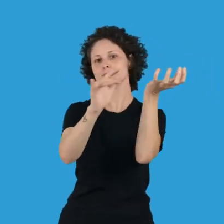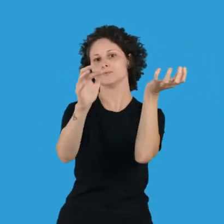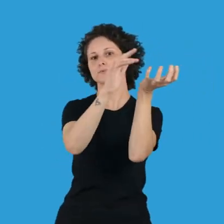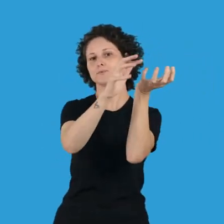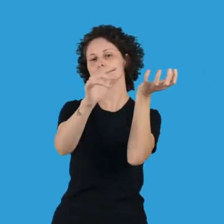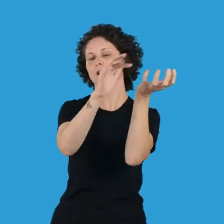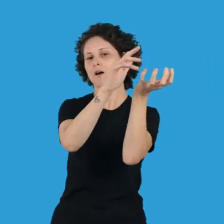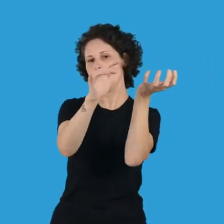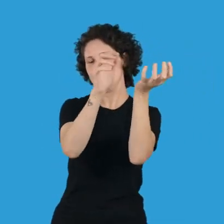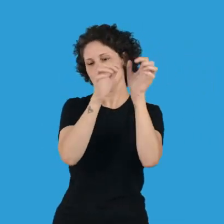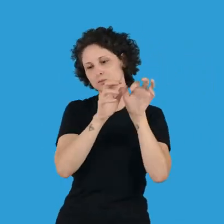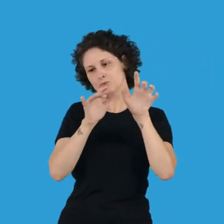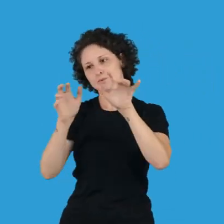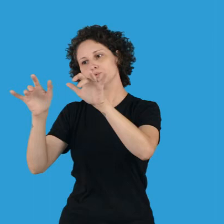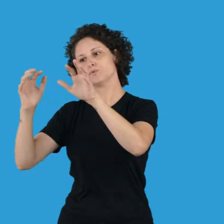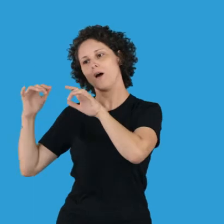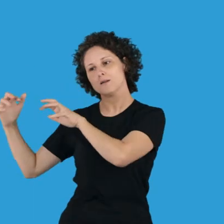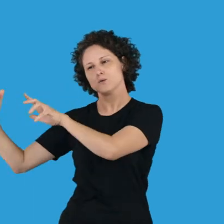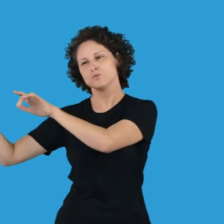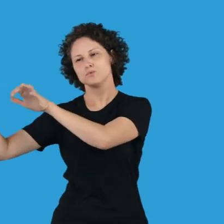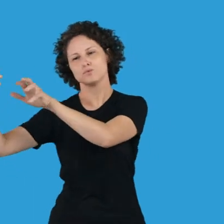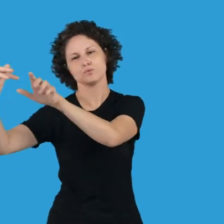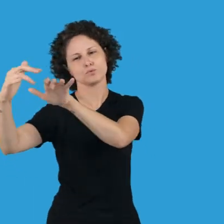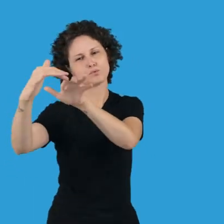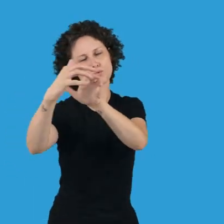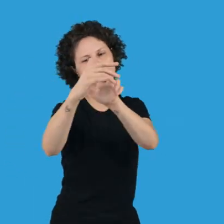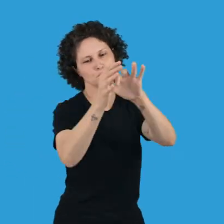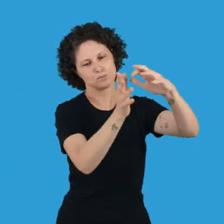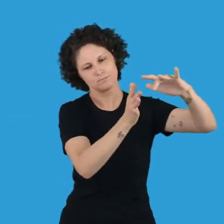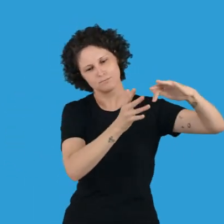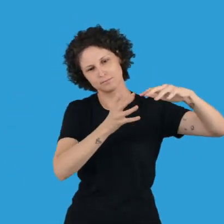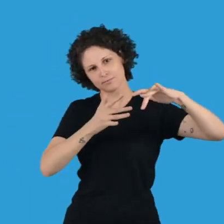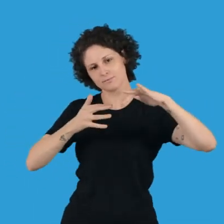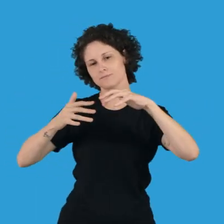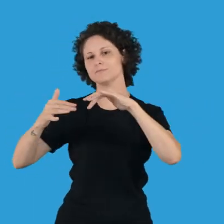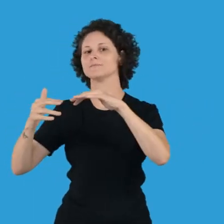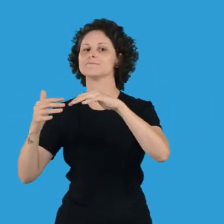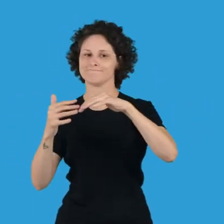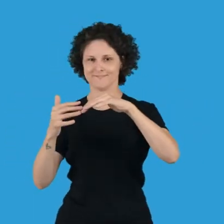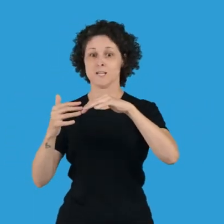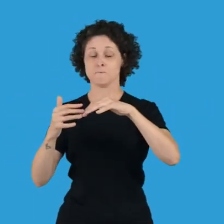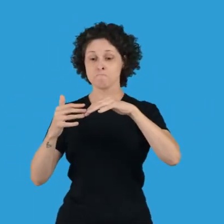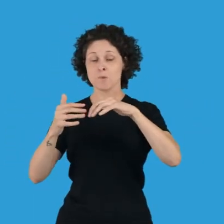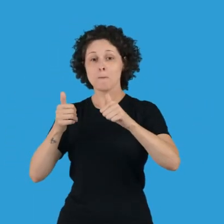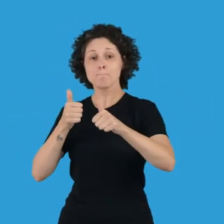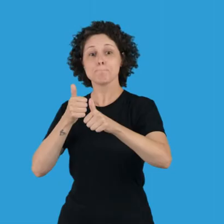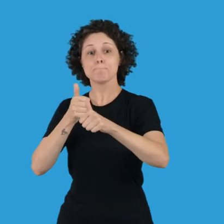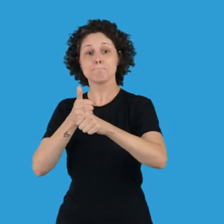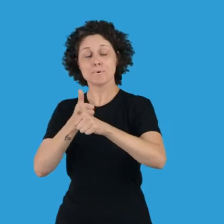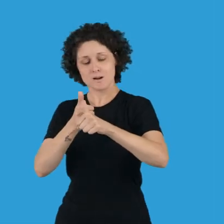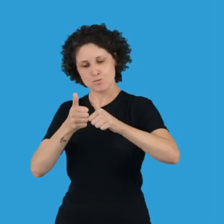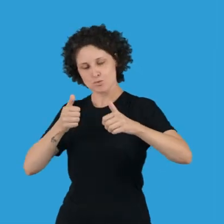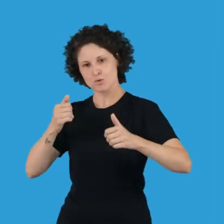para a atmosfera. E então, essas nuvens enormes e carregadas vão para a Cordinheira dos Andes. Lá, elas se